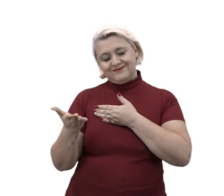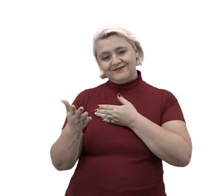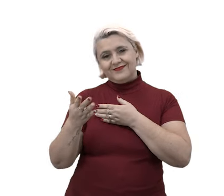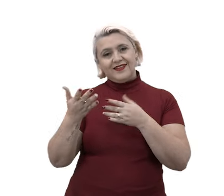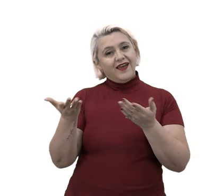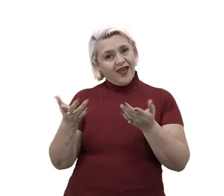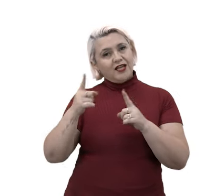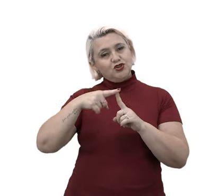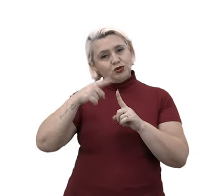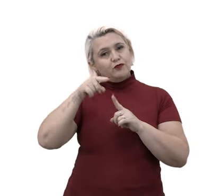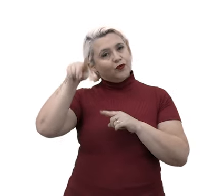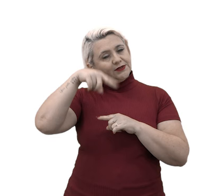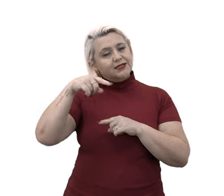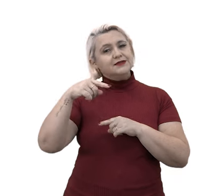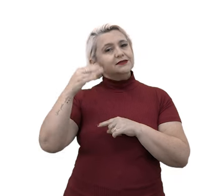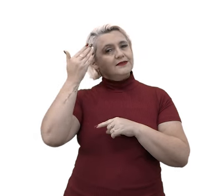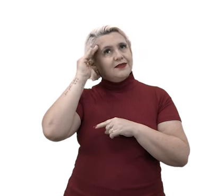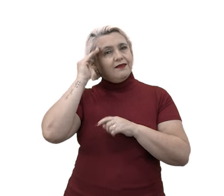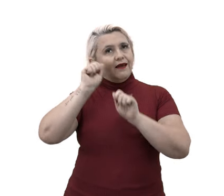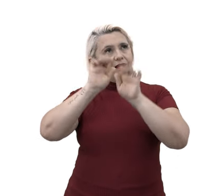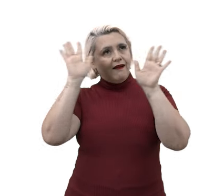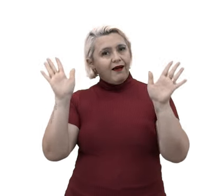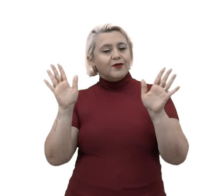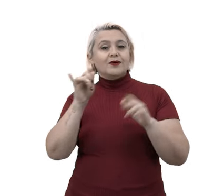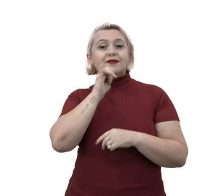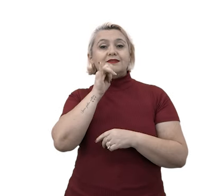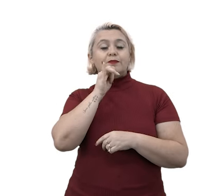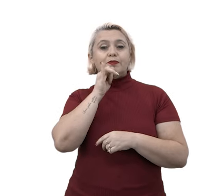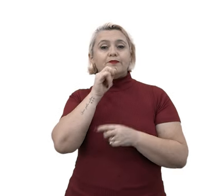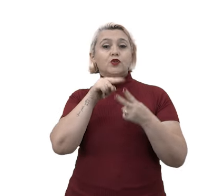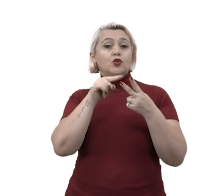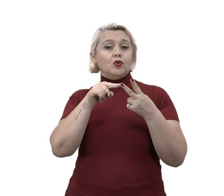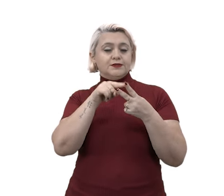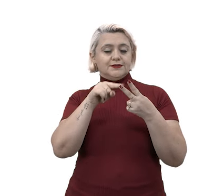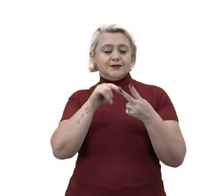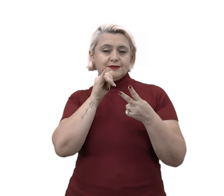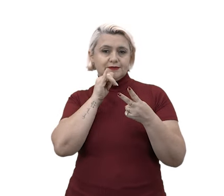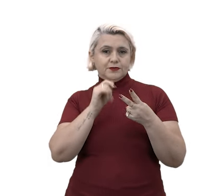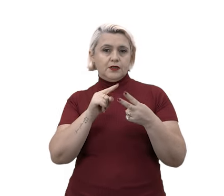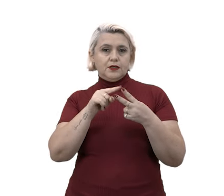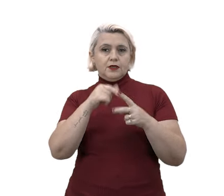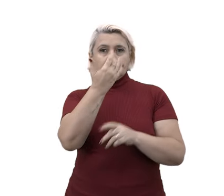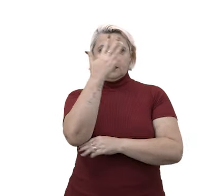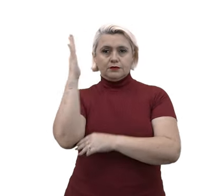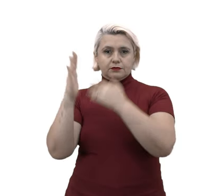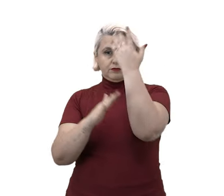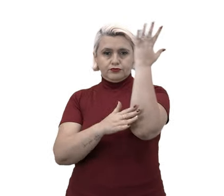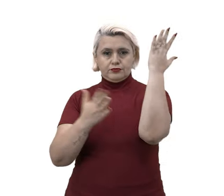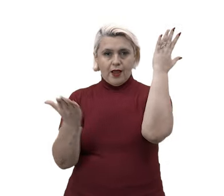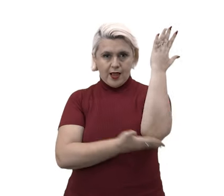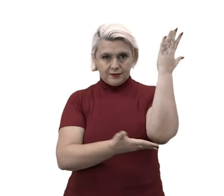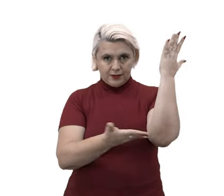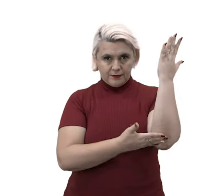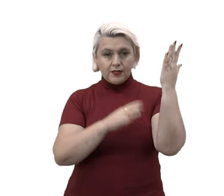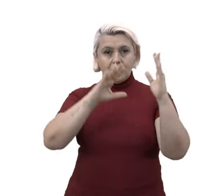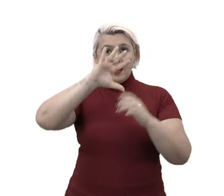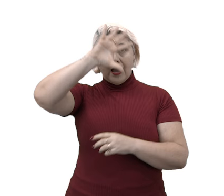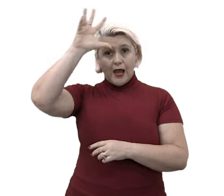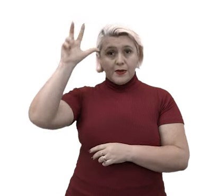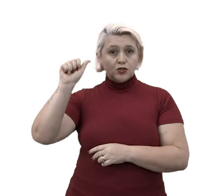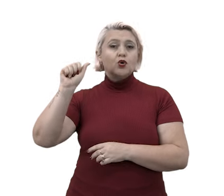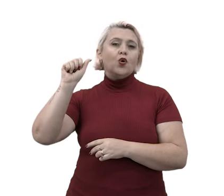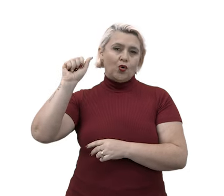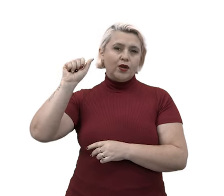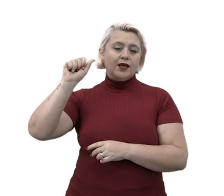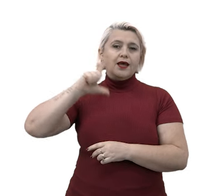aqui para você compreender na prática. Dois exemplos. O desmatamento da Amazônia contribui para o aquecimento global,